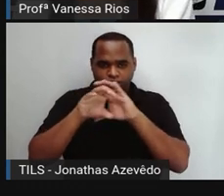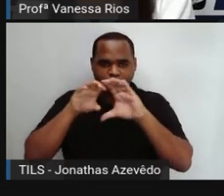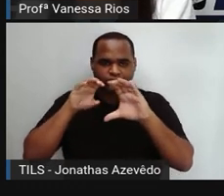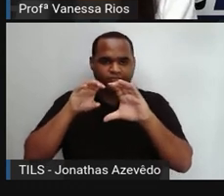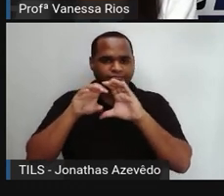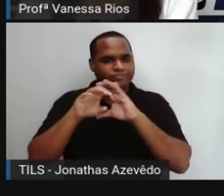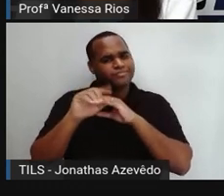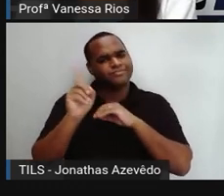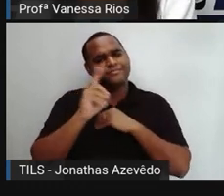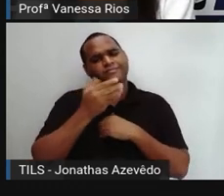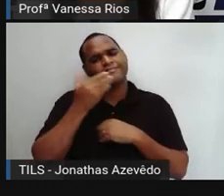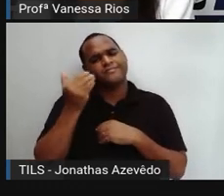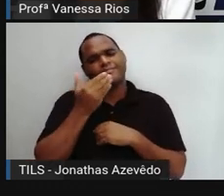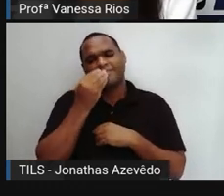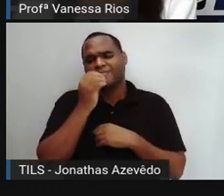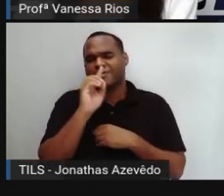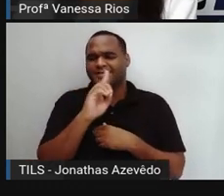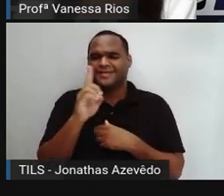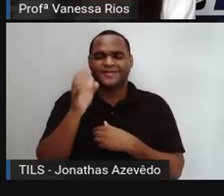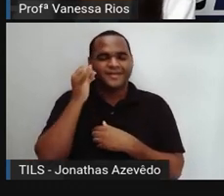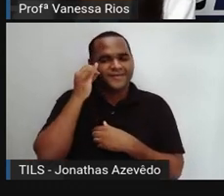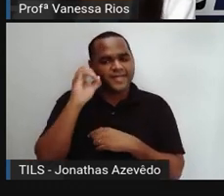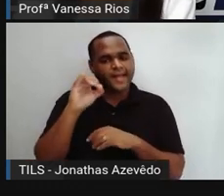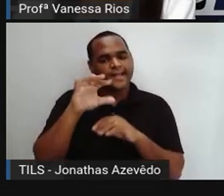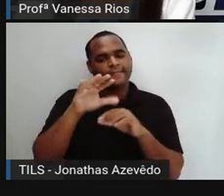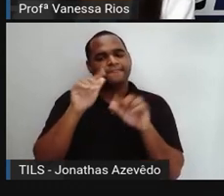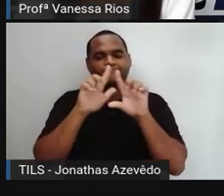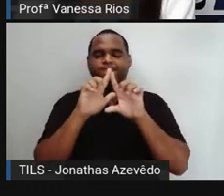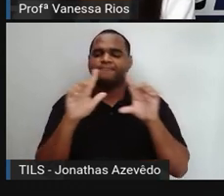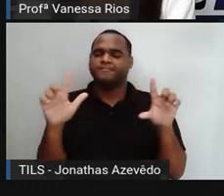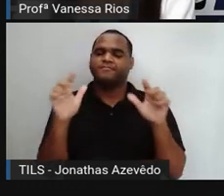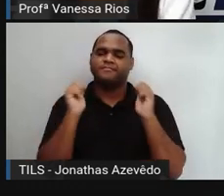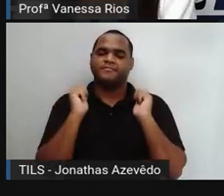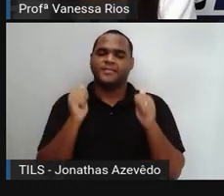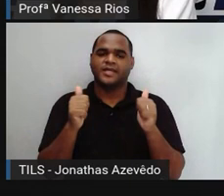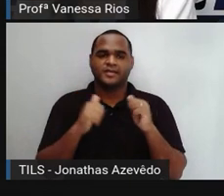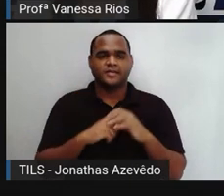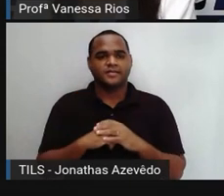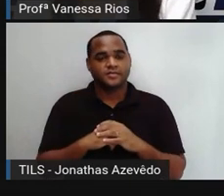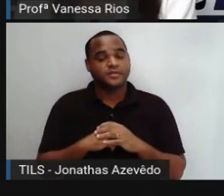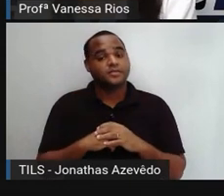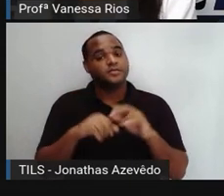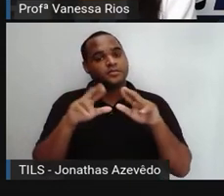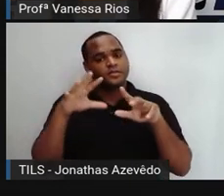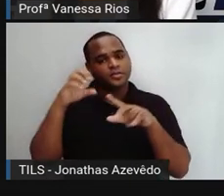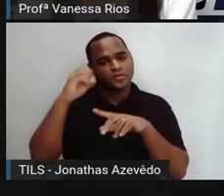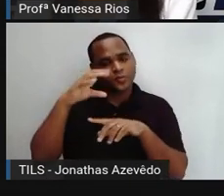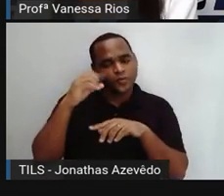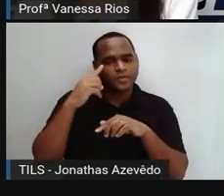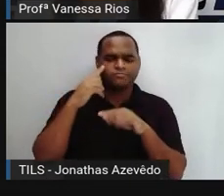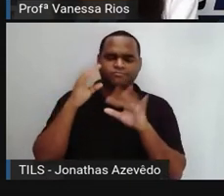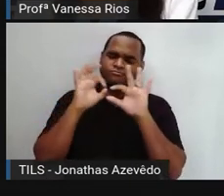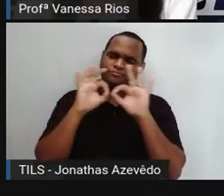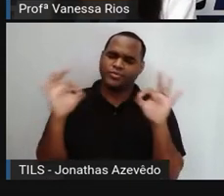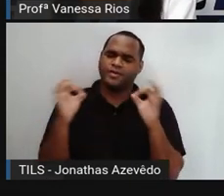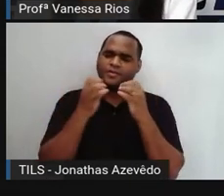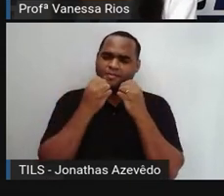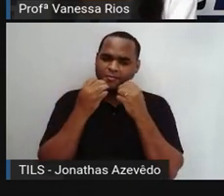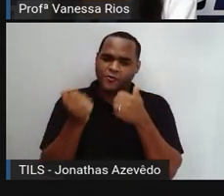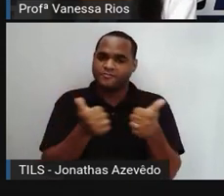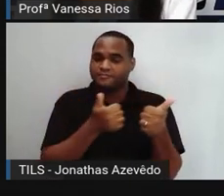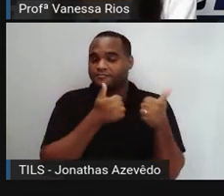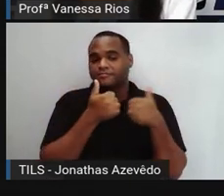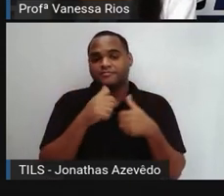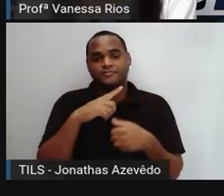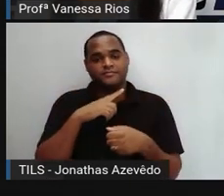não desfocar, para a imagem ficar mais nítida. Quanto mais luz, mais qualidade a fotografia vai